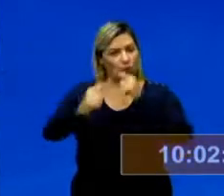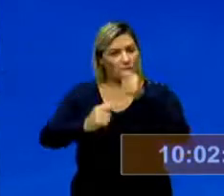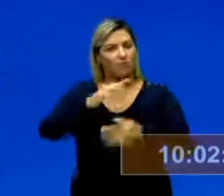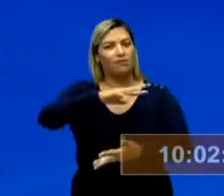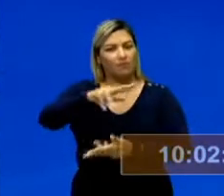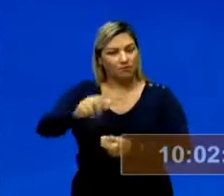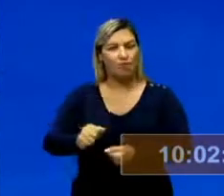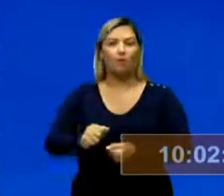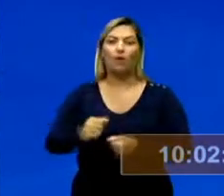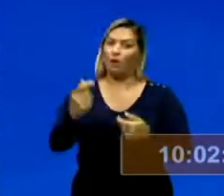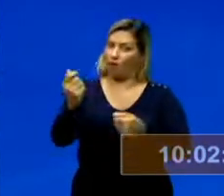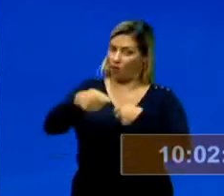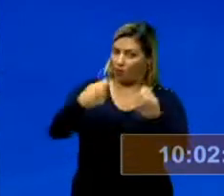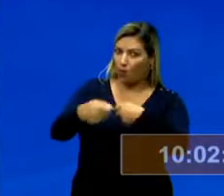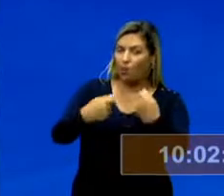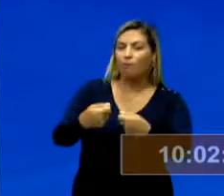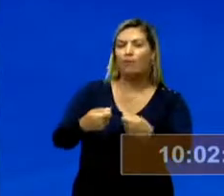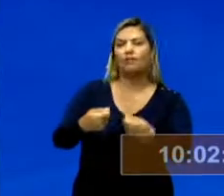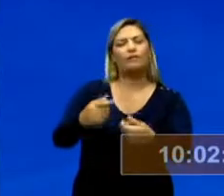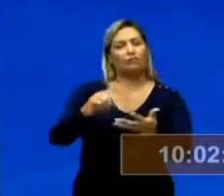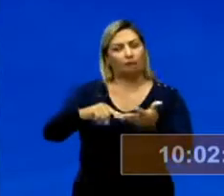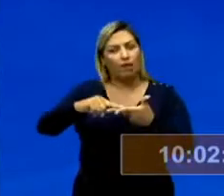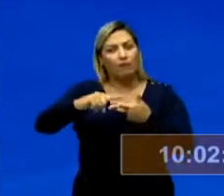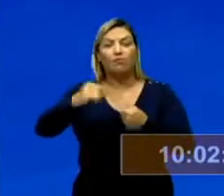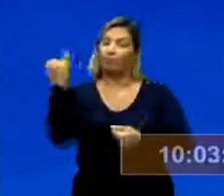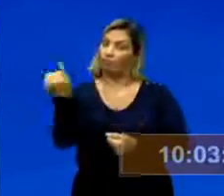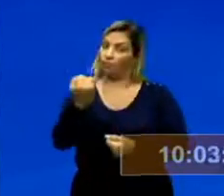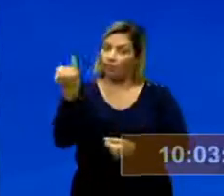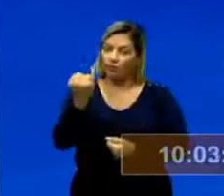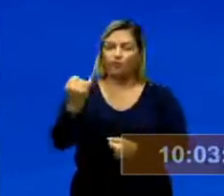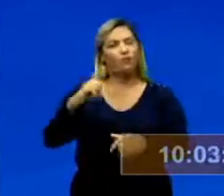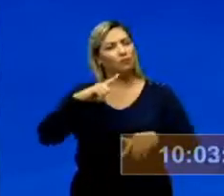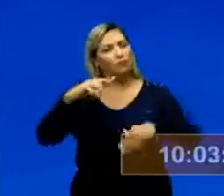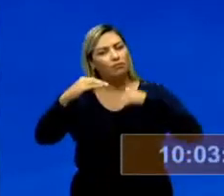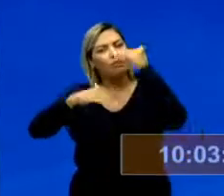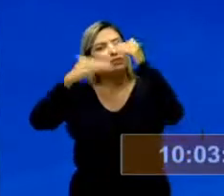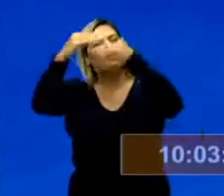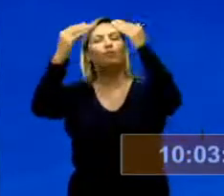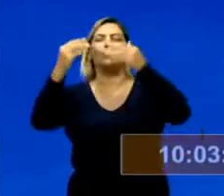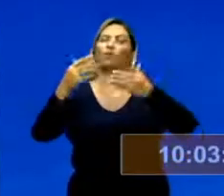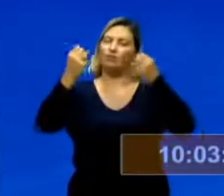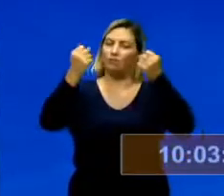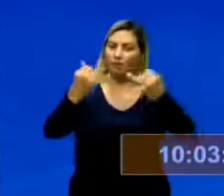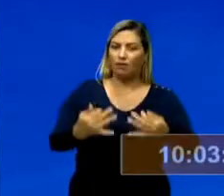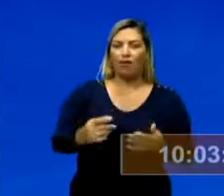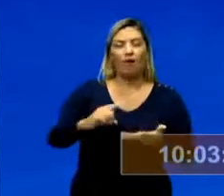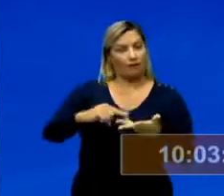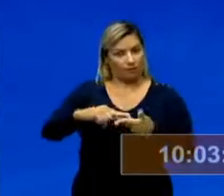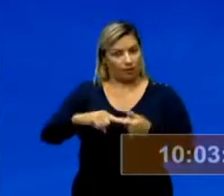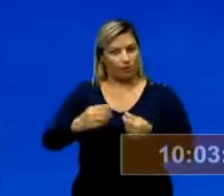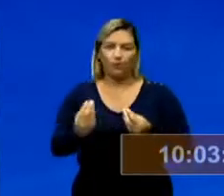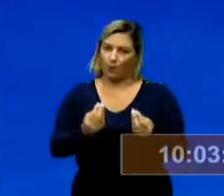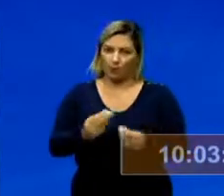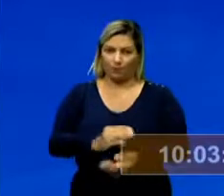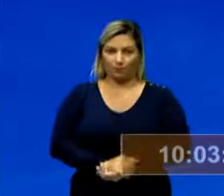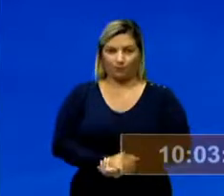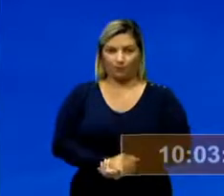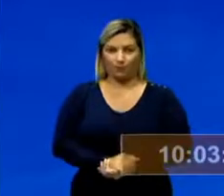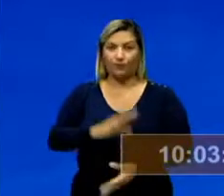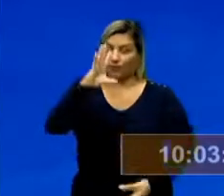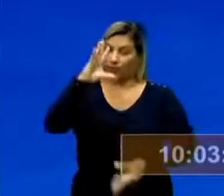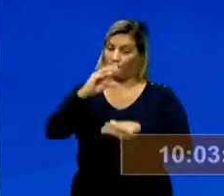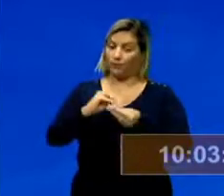importantes. Então, nós vamos desenvolver um pouco e falar um pouco sobre esses aspectos. Então, veja, de forma